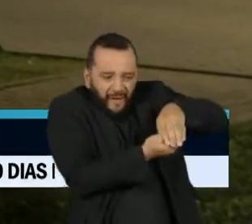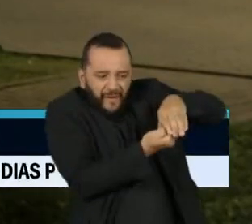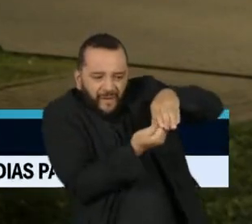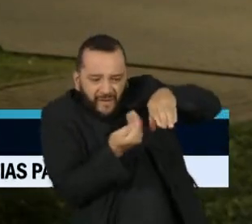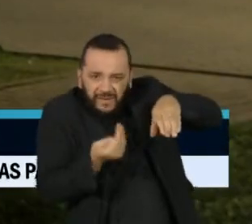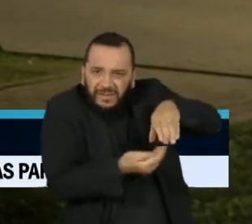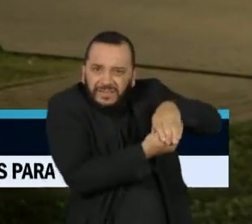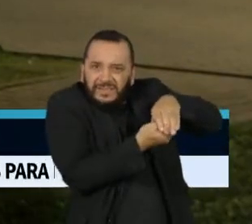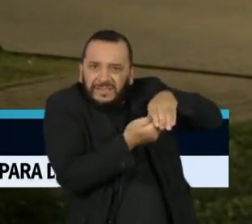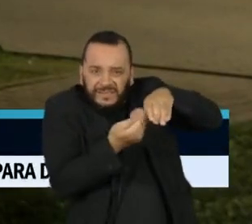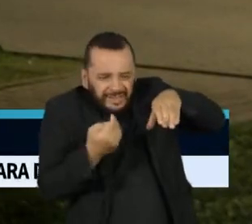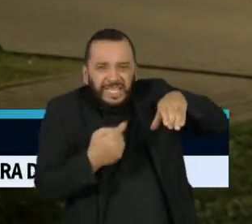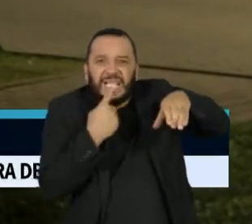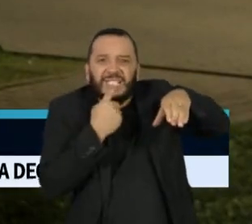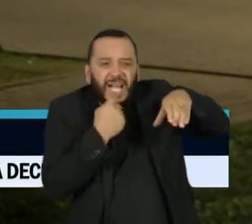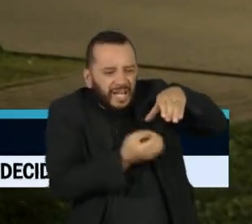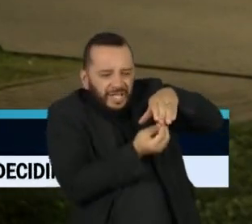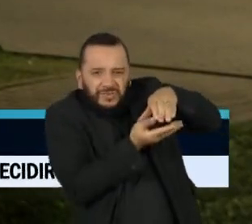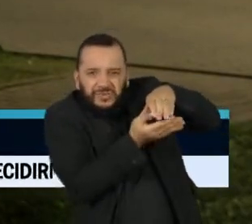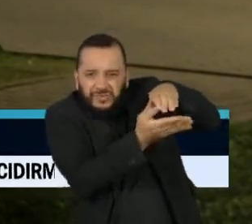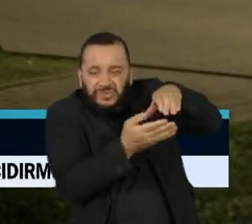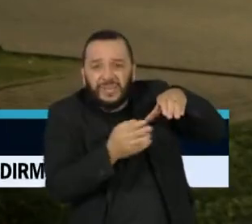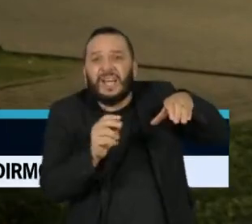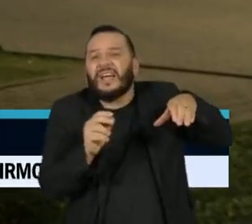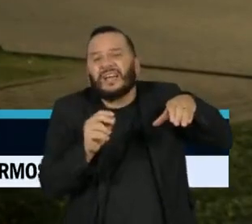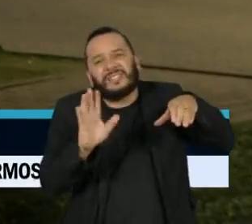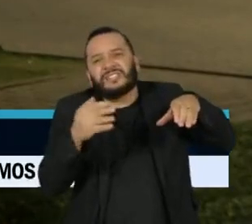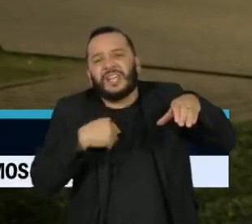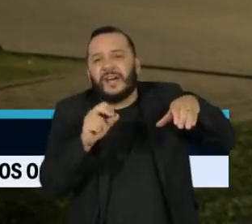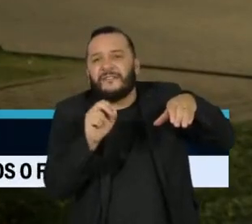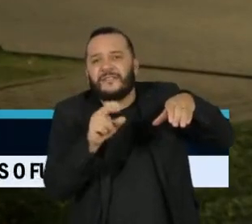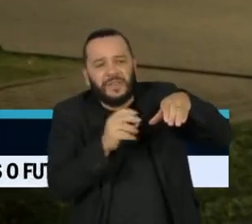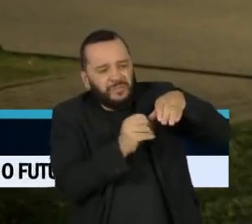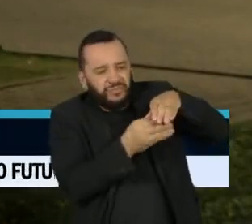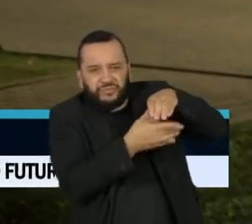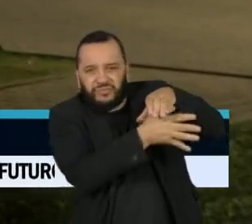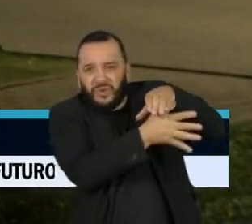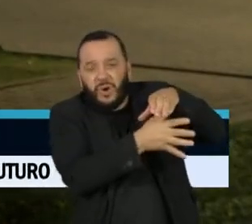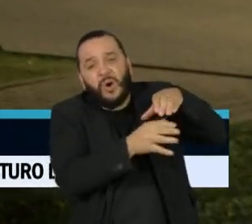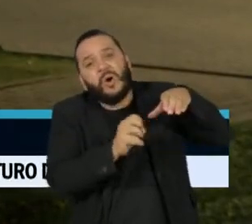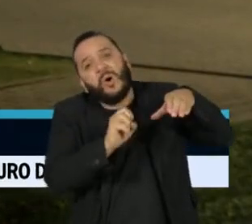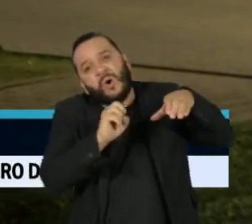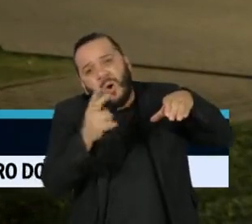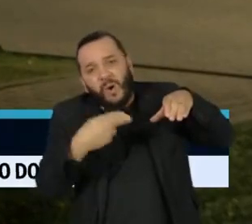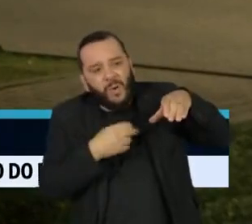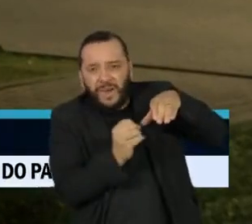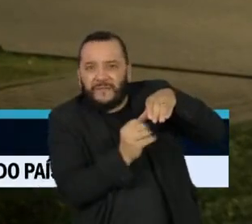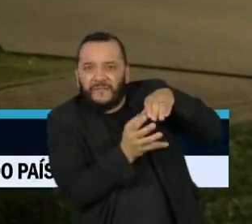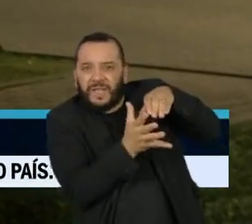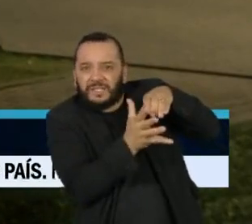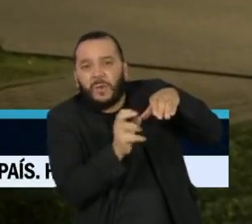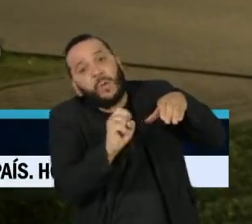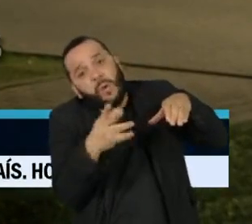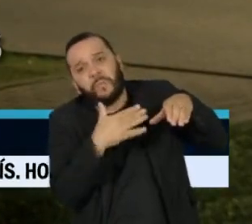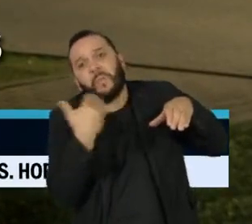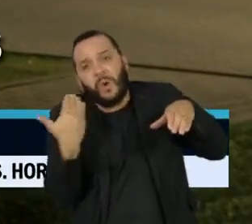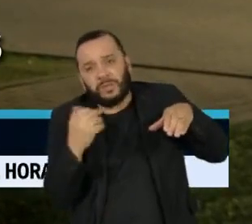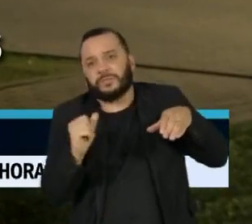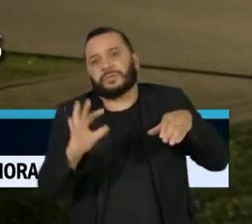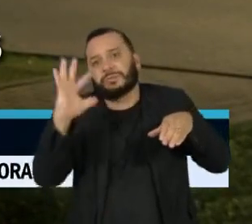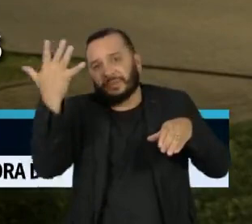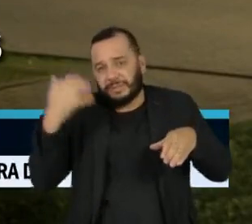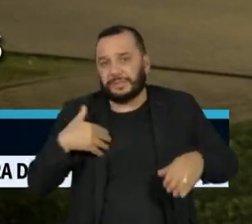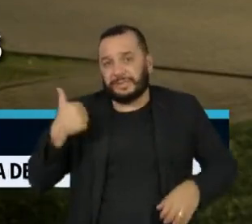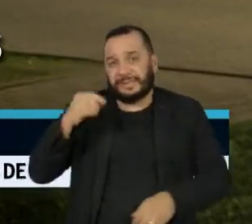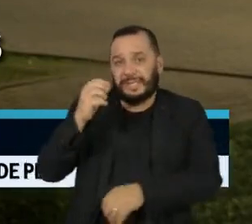hemorragia, infecções e, em alguns casos, até a morte. Segundo dados do Ministério da Saúde, nos últimos 10